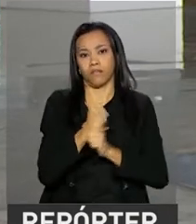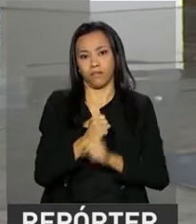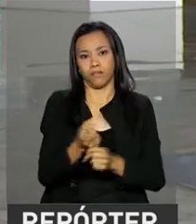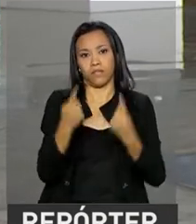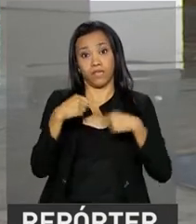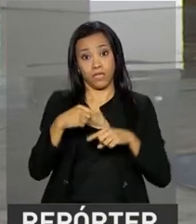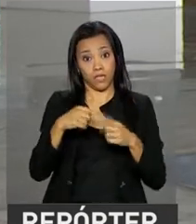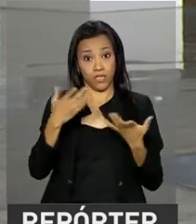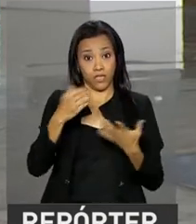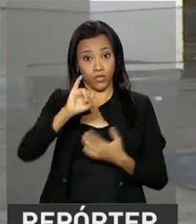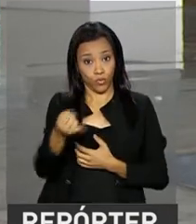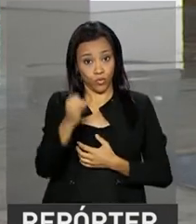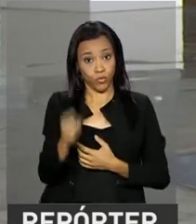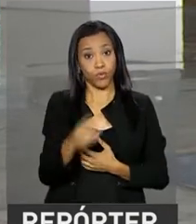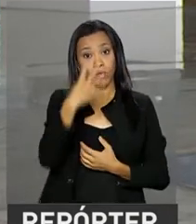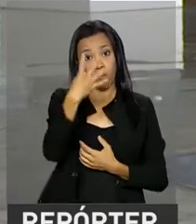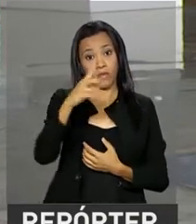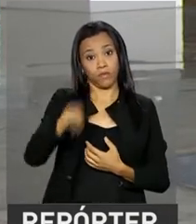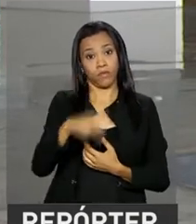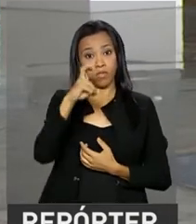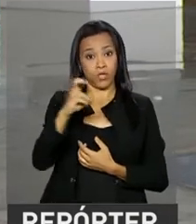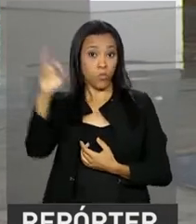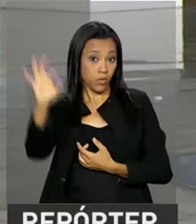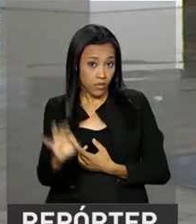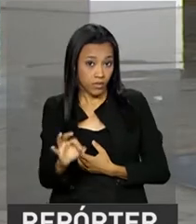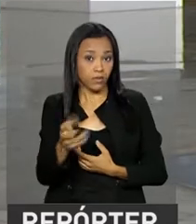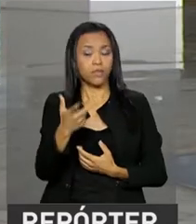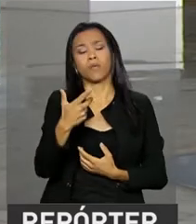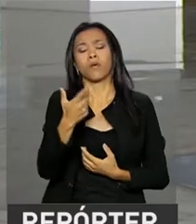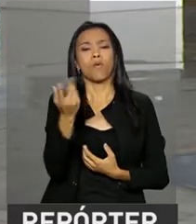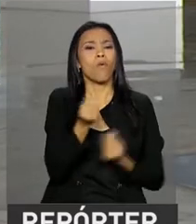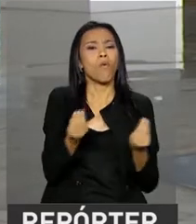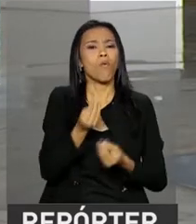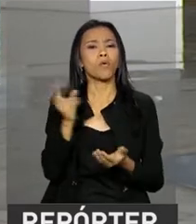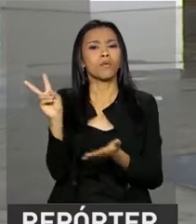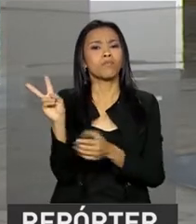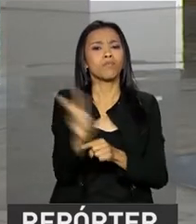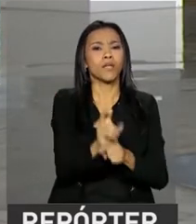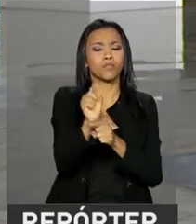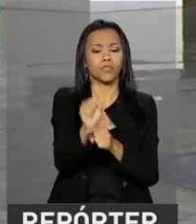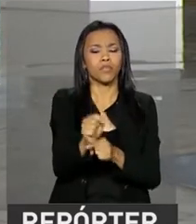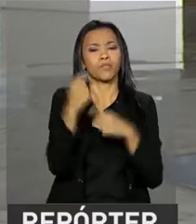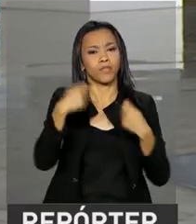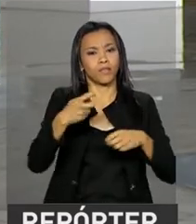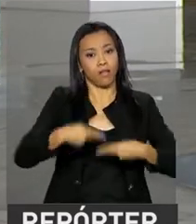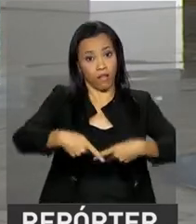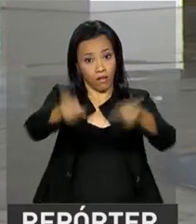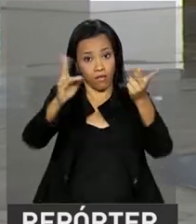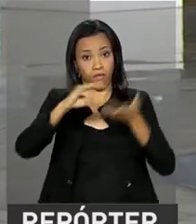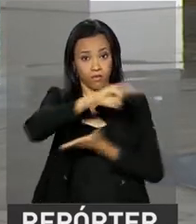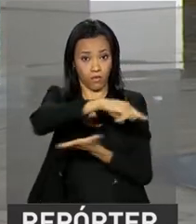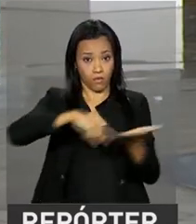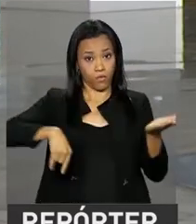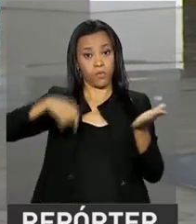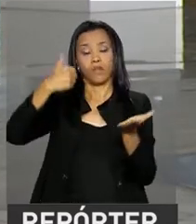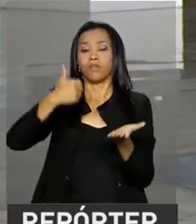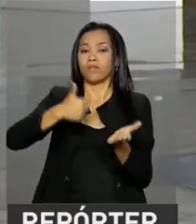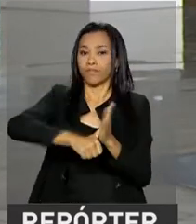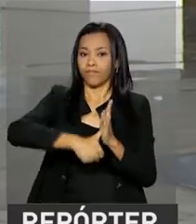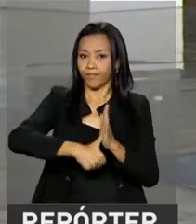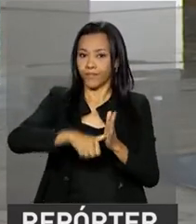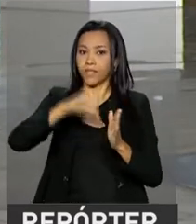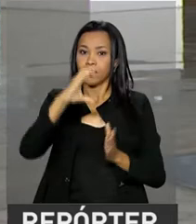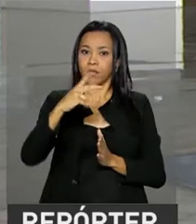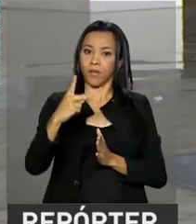,5%. Para solicitar o crédito para aquisição da casa própria, é preciso levar aos feirões o documento de identidade, o